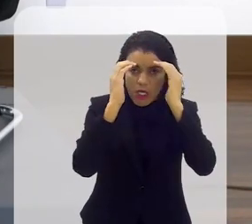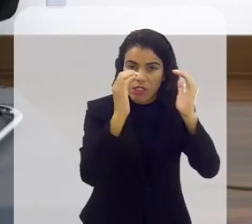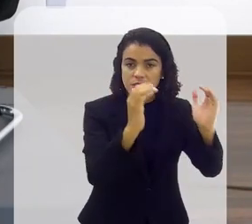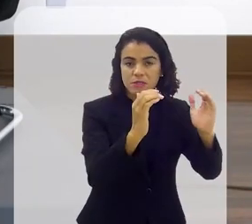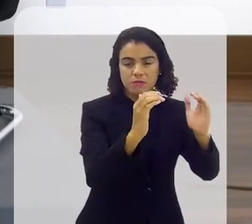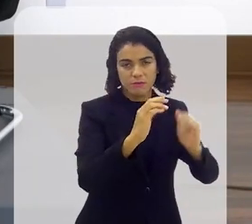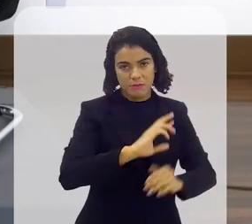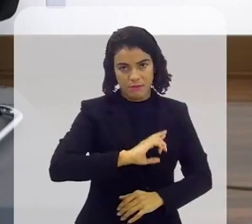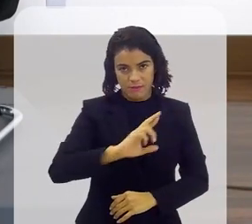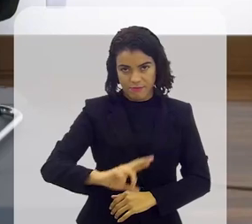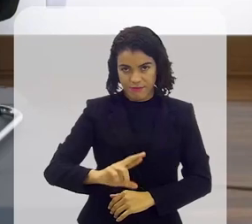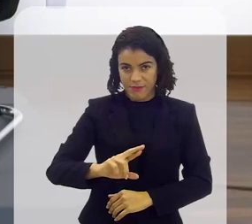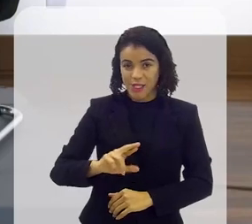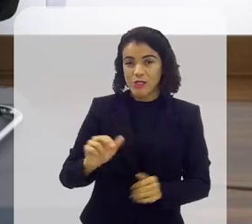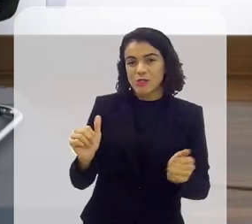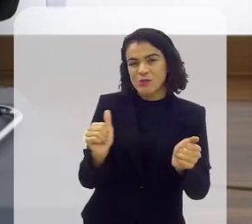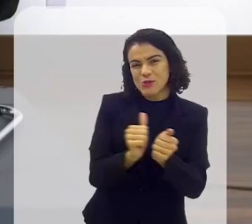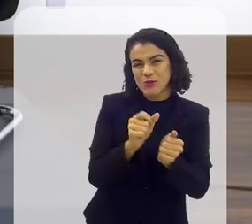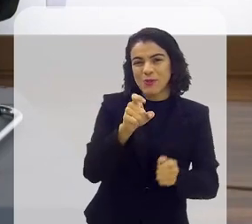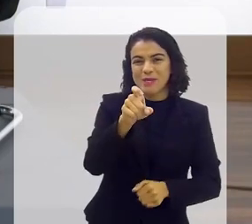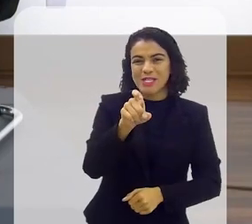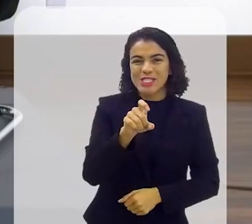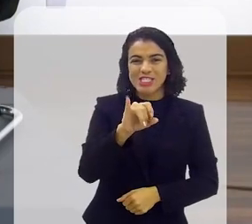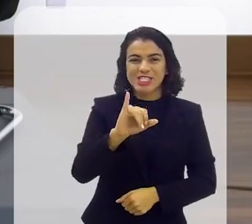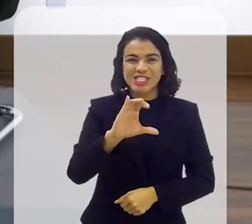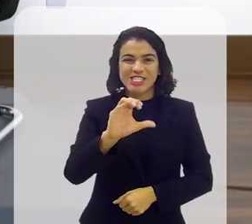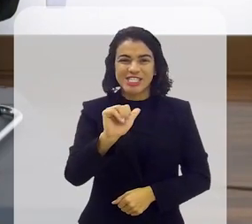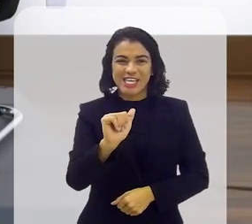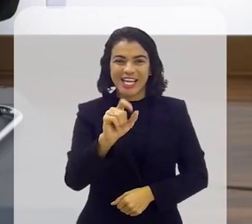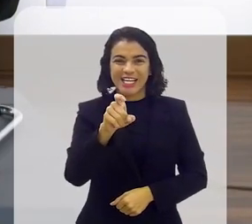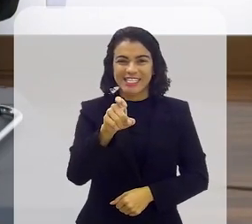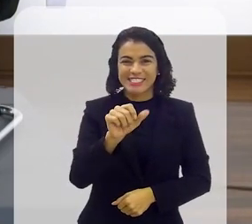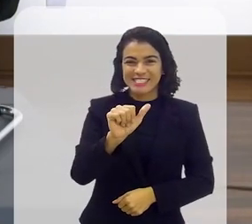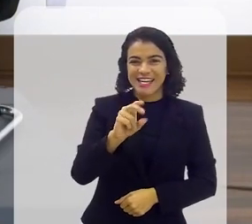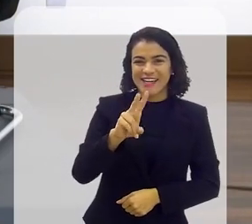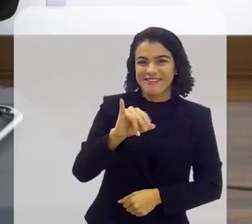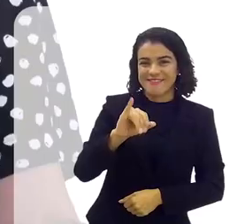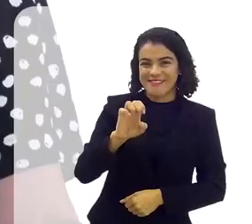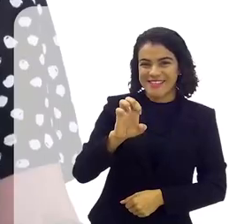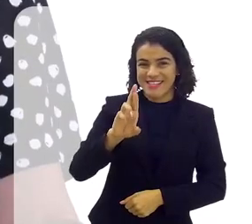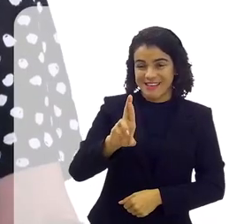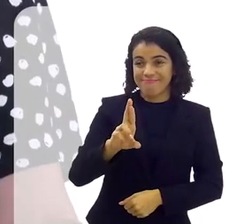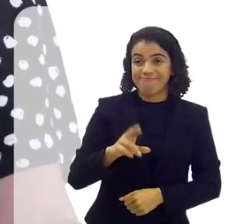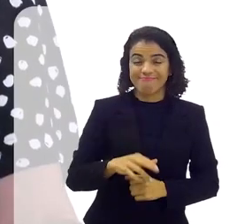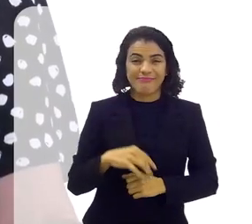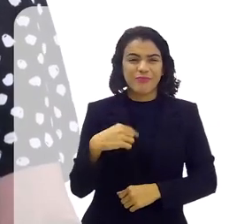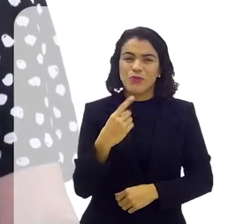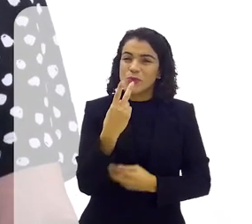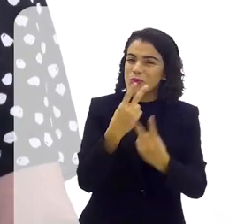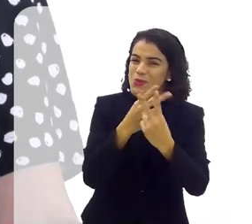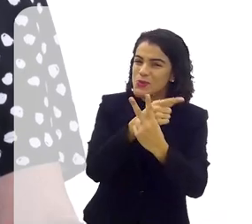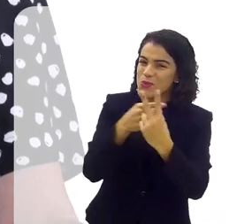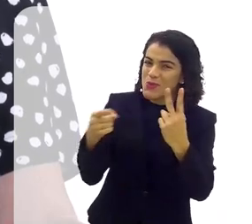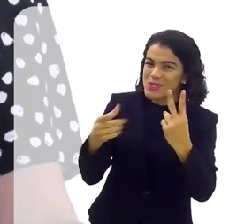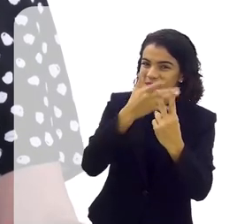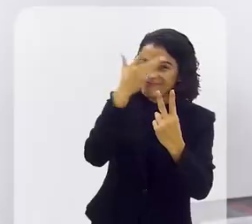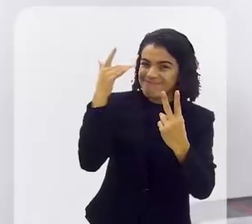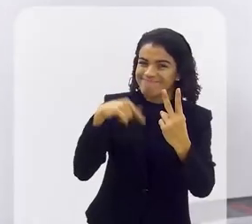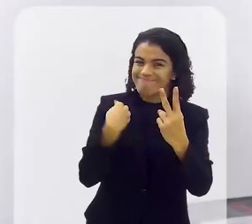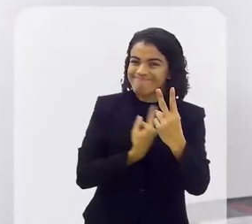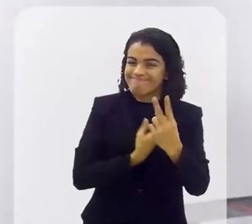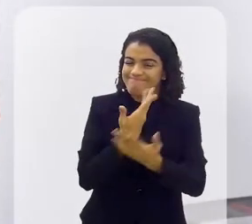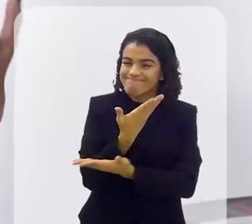respeito para a religião quer dizer ali ele Chica Xavier era pesado era complicado duas pessoas que a gente